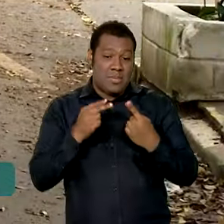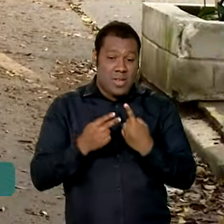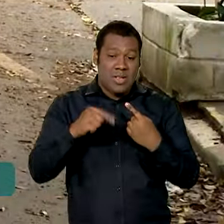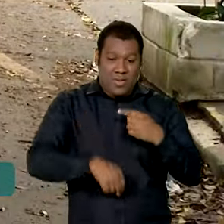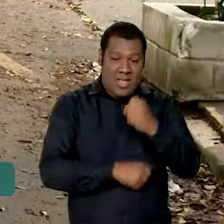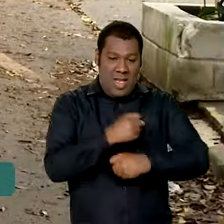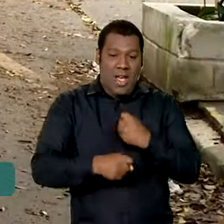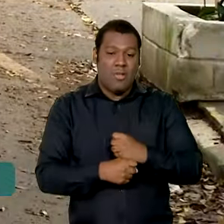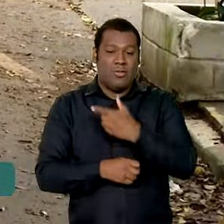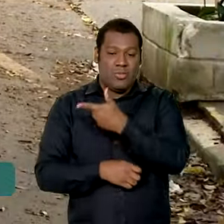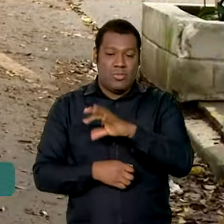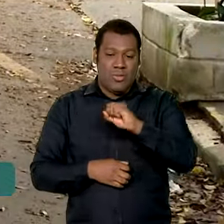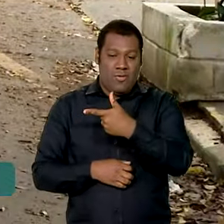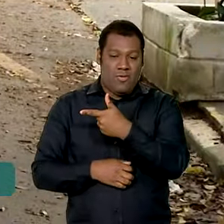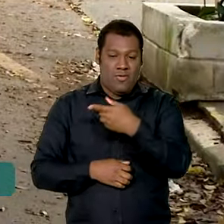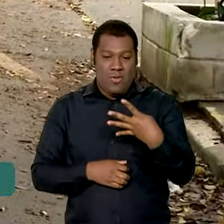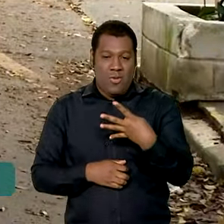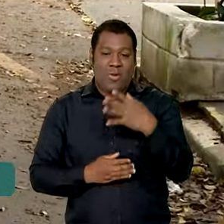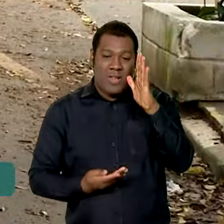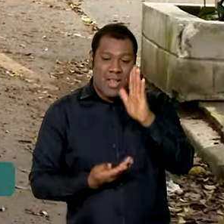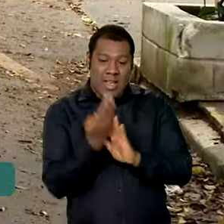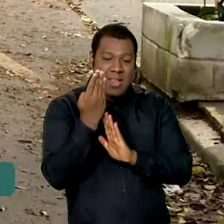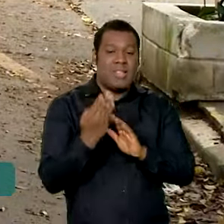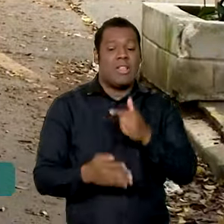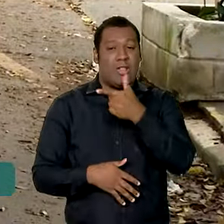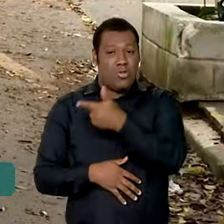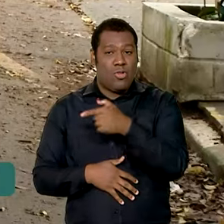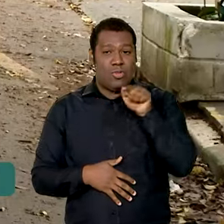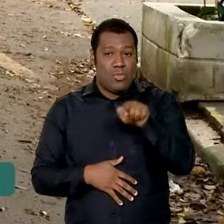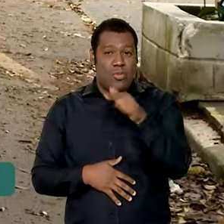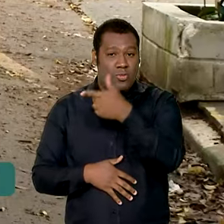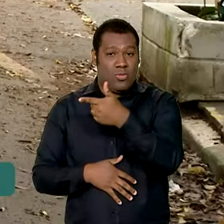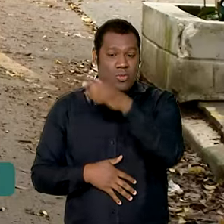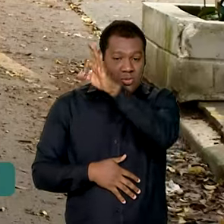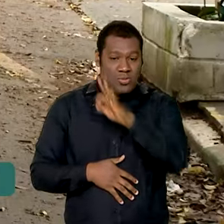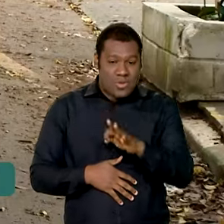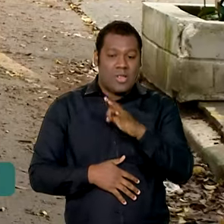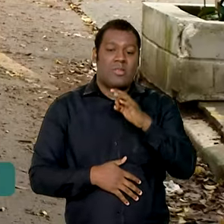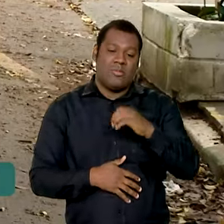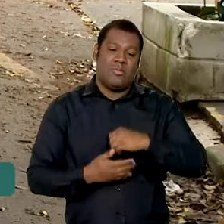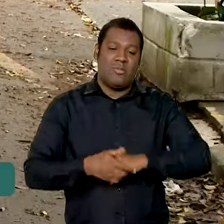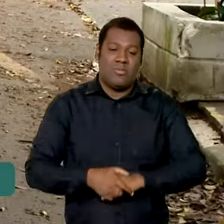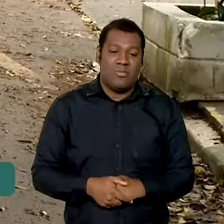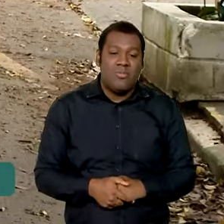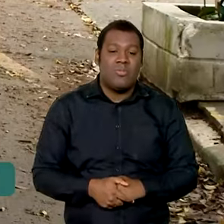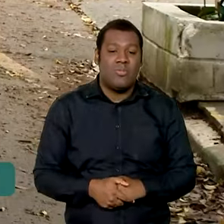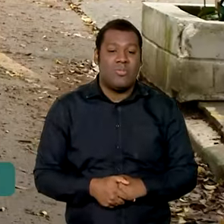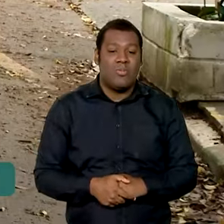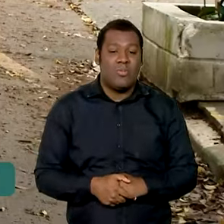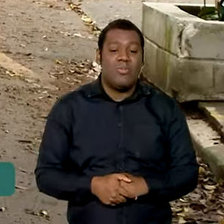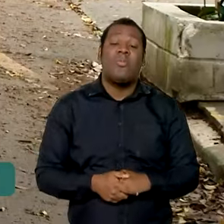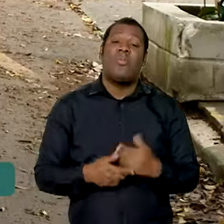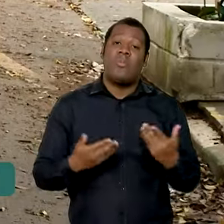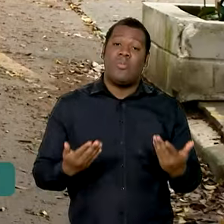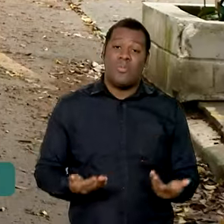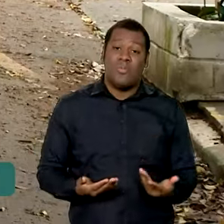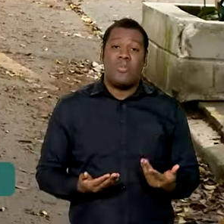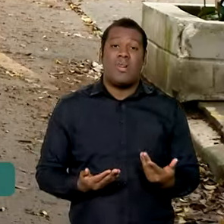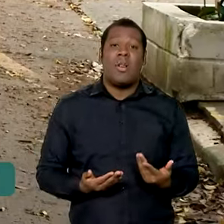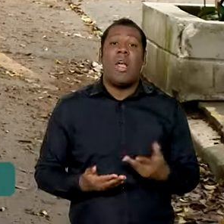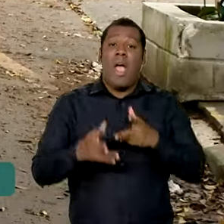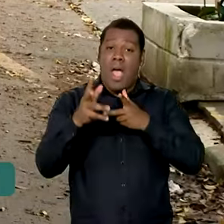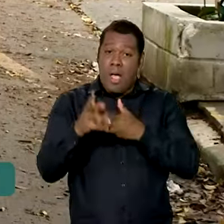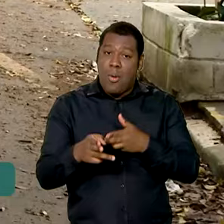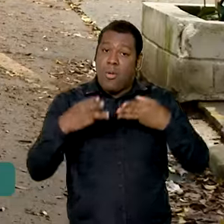a economia do Brasil deve crescer 2,2% este ano. E este é justamente o mesmo índice que o